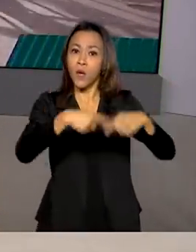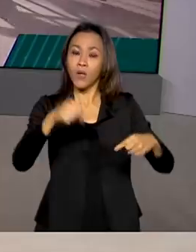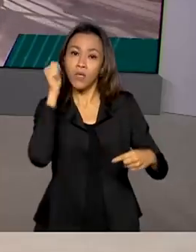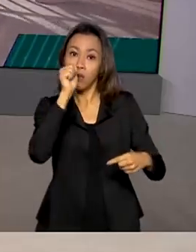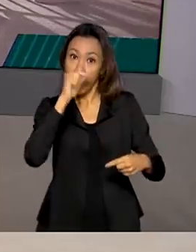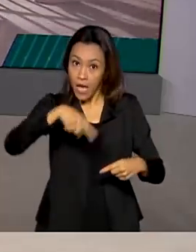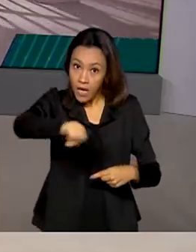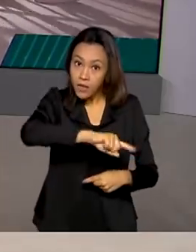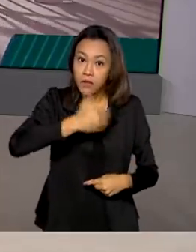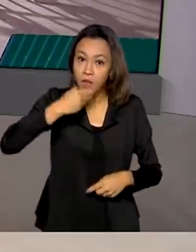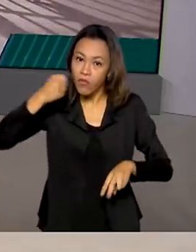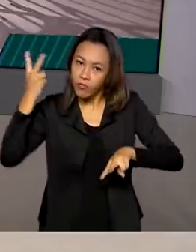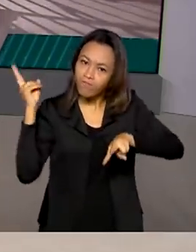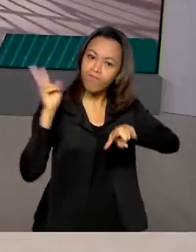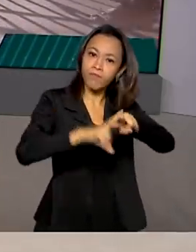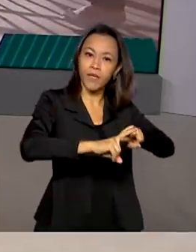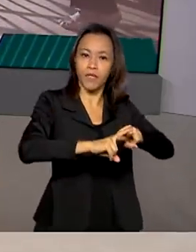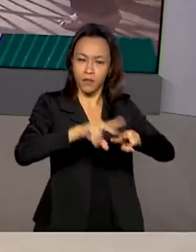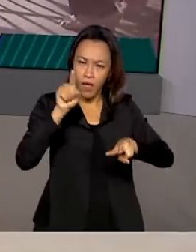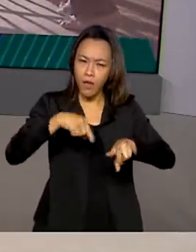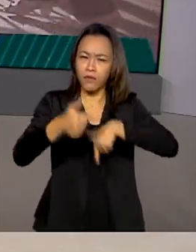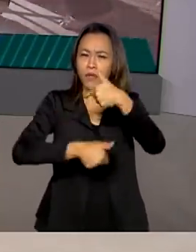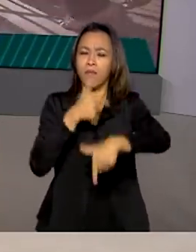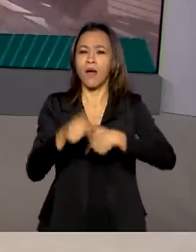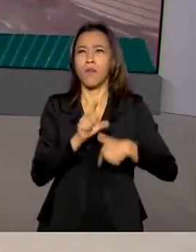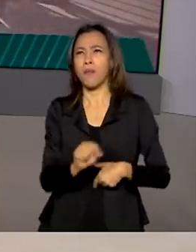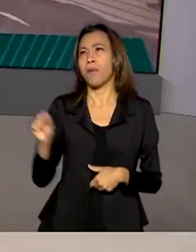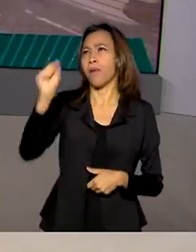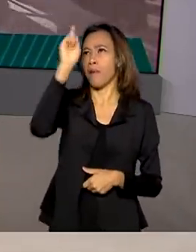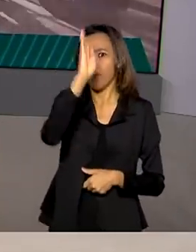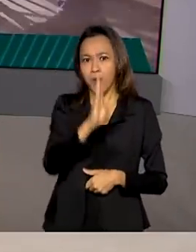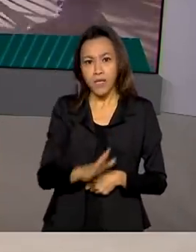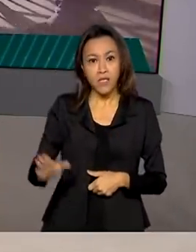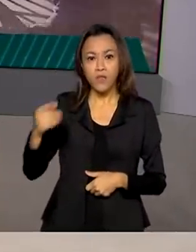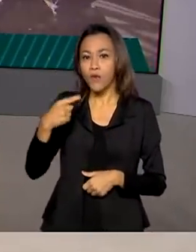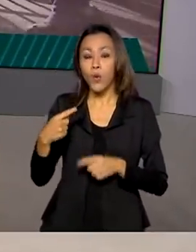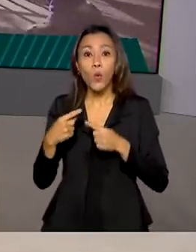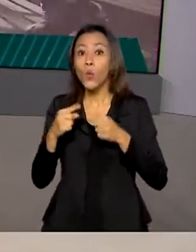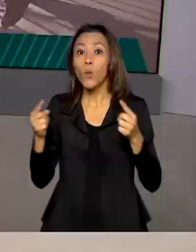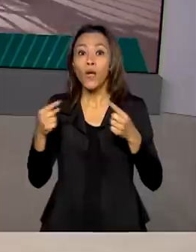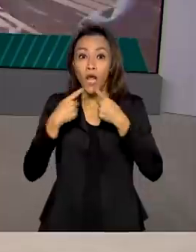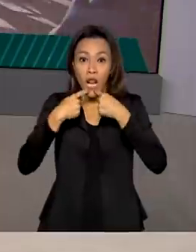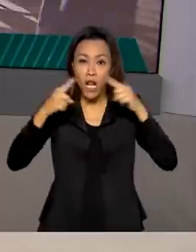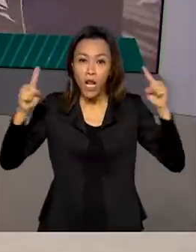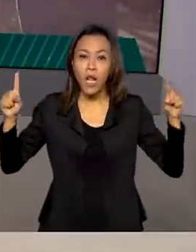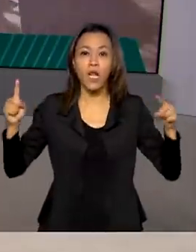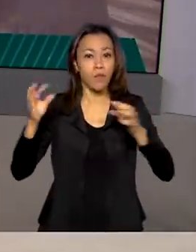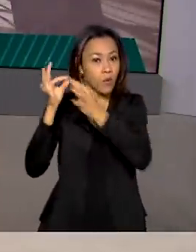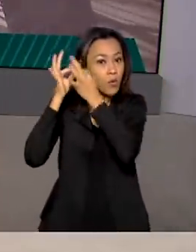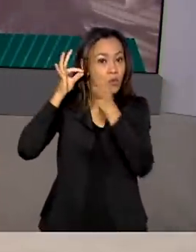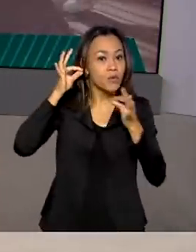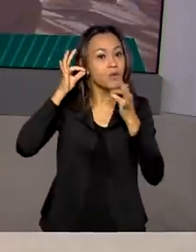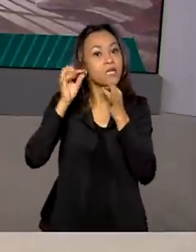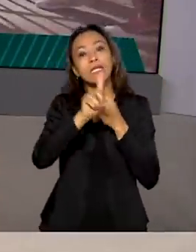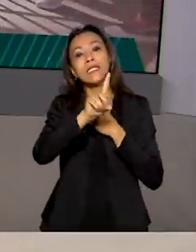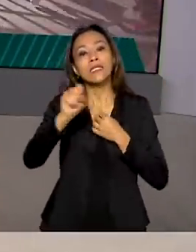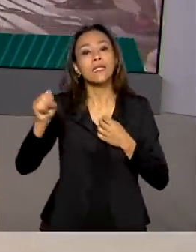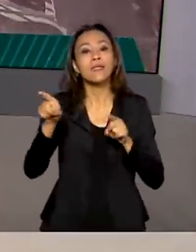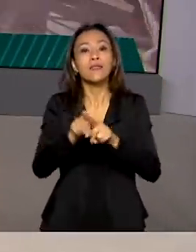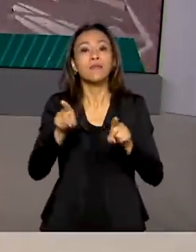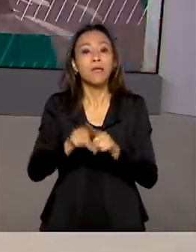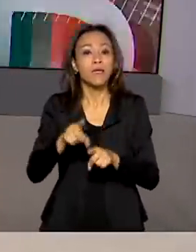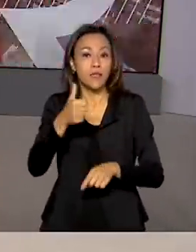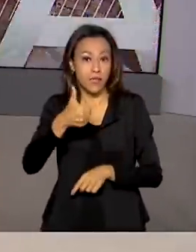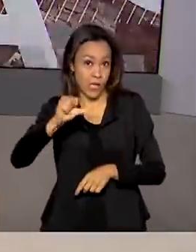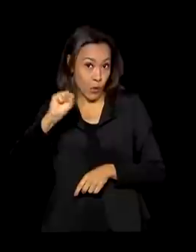Resguardo, realizada em todo o país, começou a partir de denúncias feitas em canais como o Disque 100 e o Ligue 180.